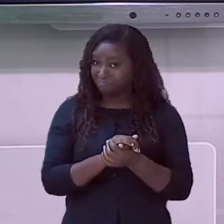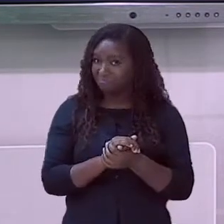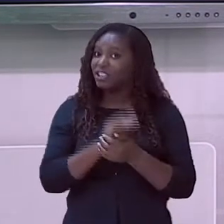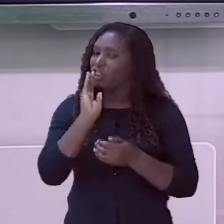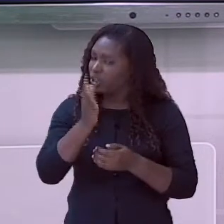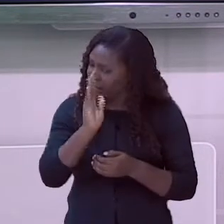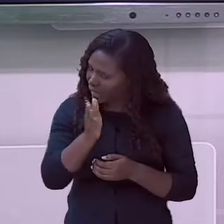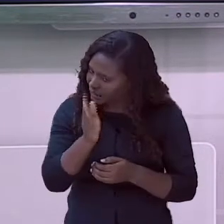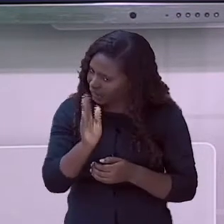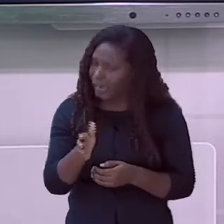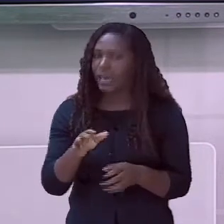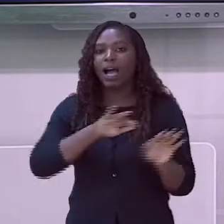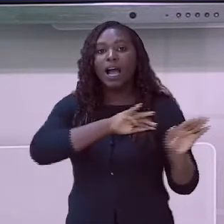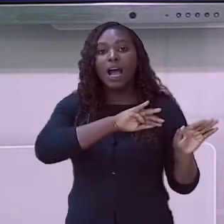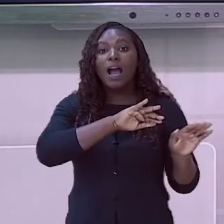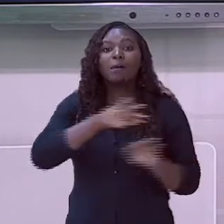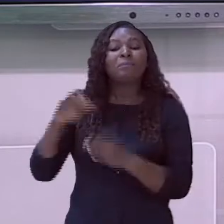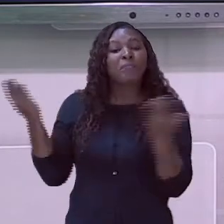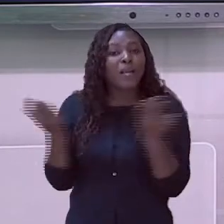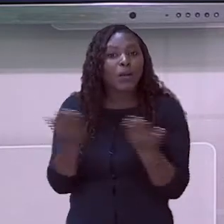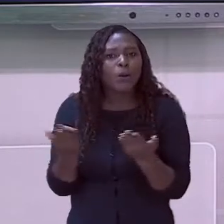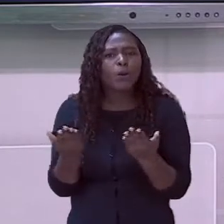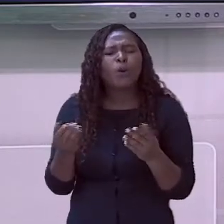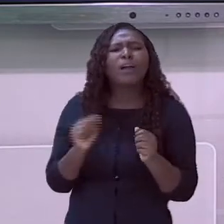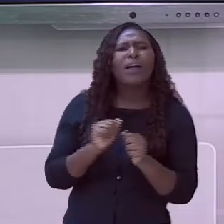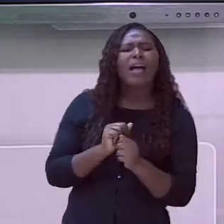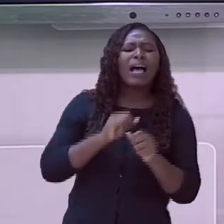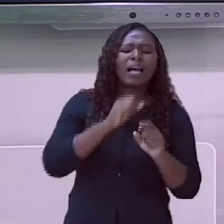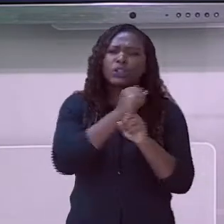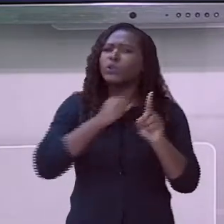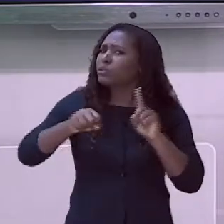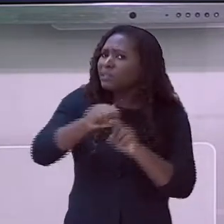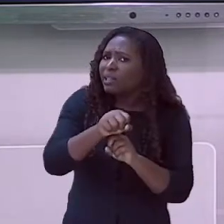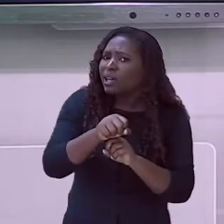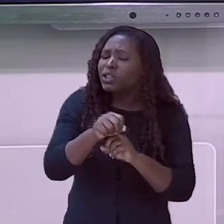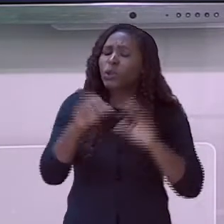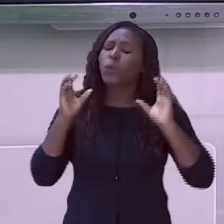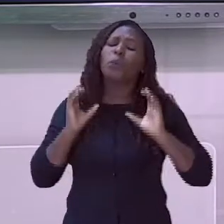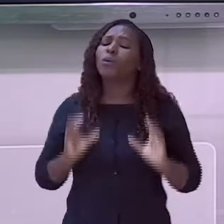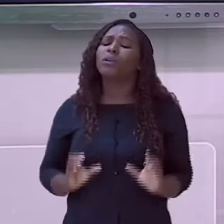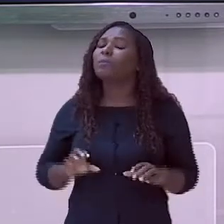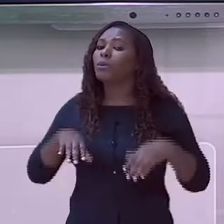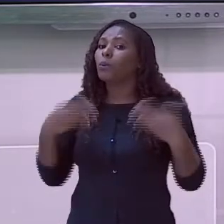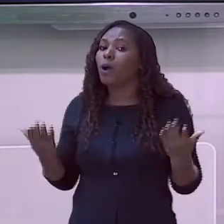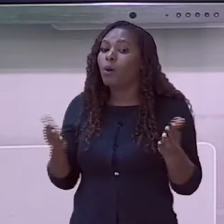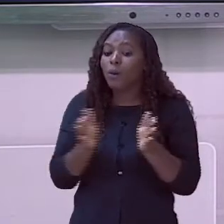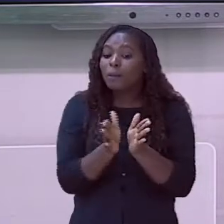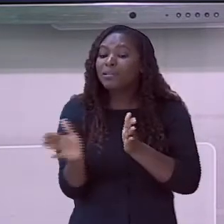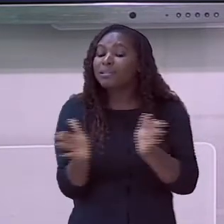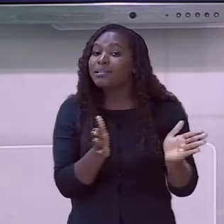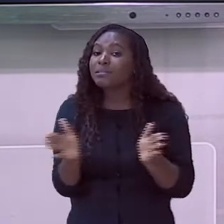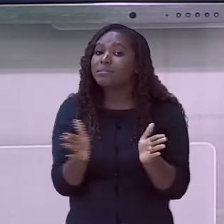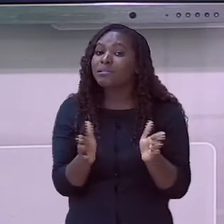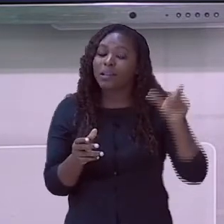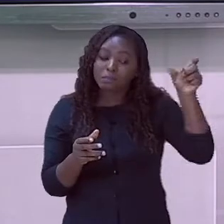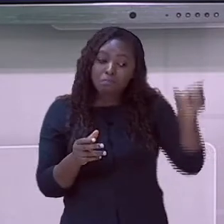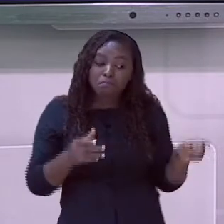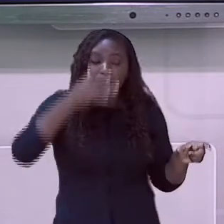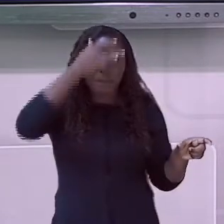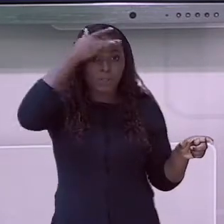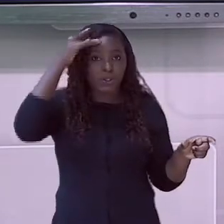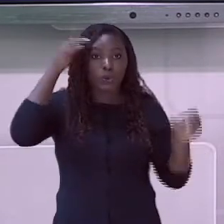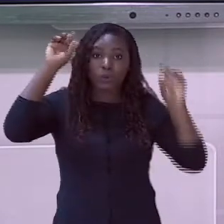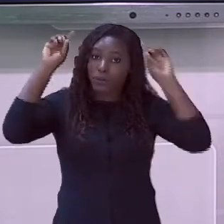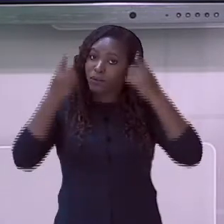para oferecer maior acessibilidade às pessoas com deficiência visual. A palavra